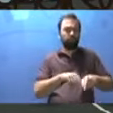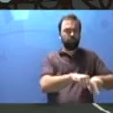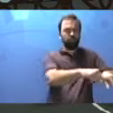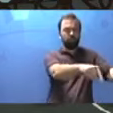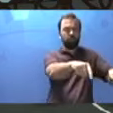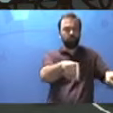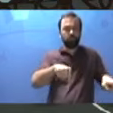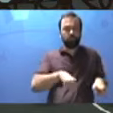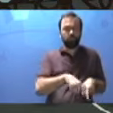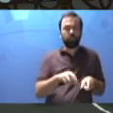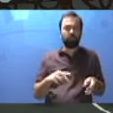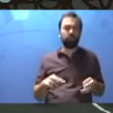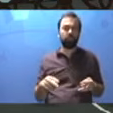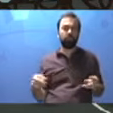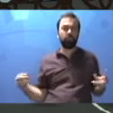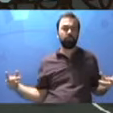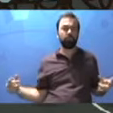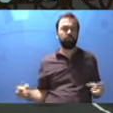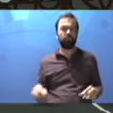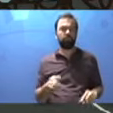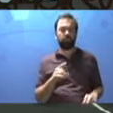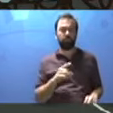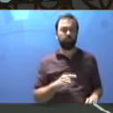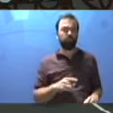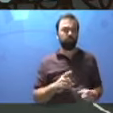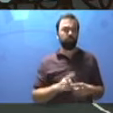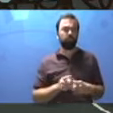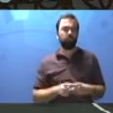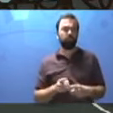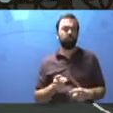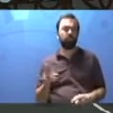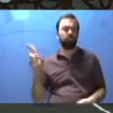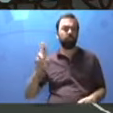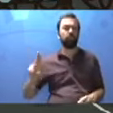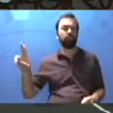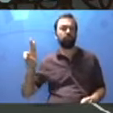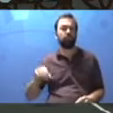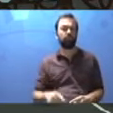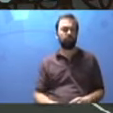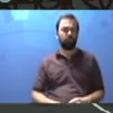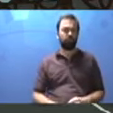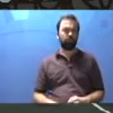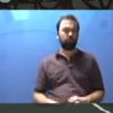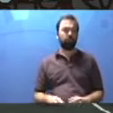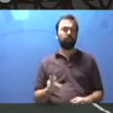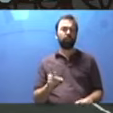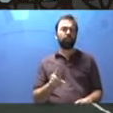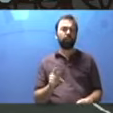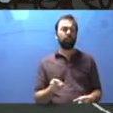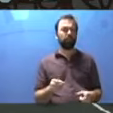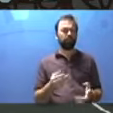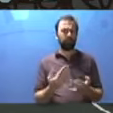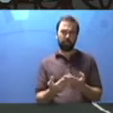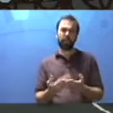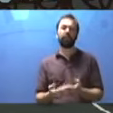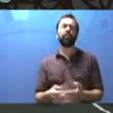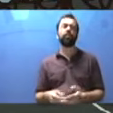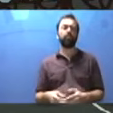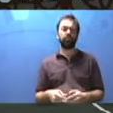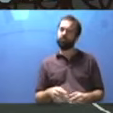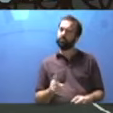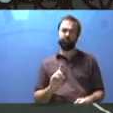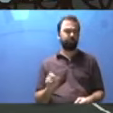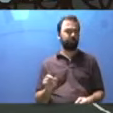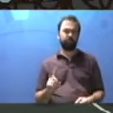e para que são usados? Tudo que tem o espaço da escola são usados para a aula. E não é a sala?